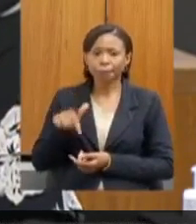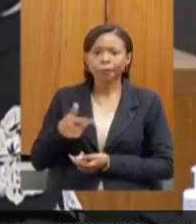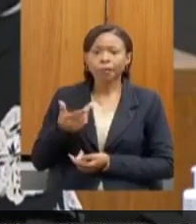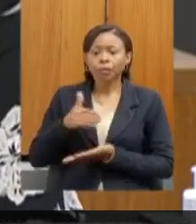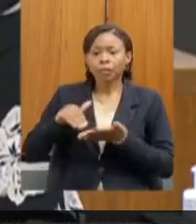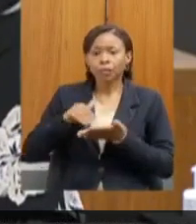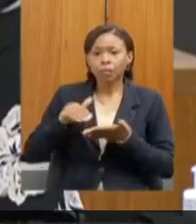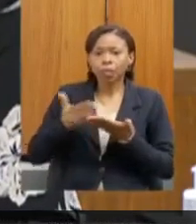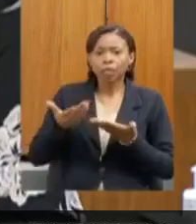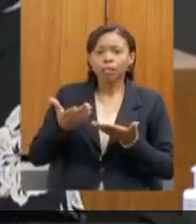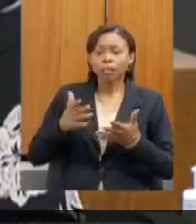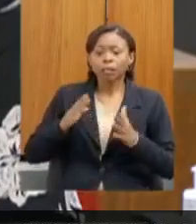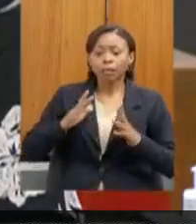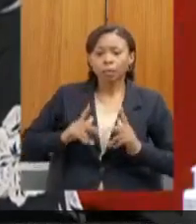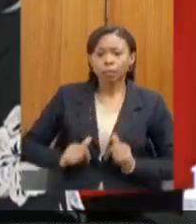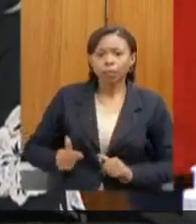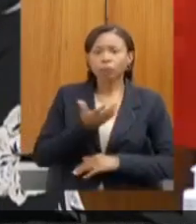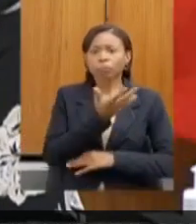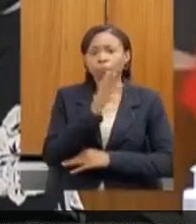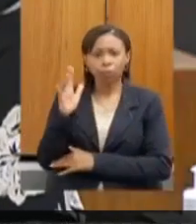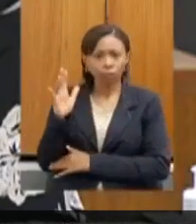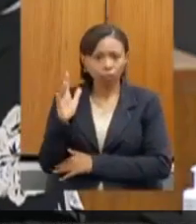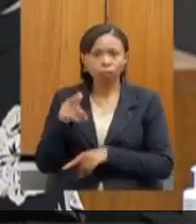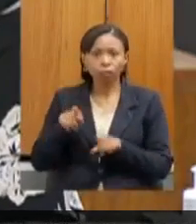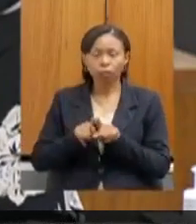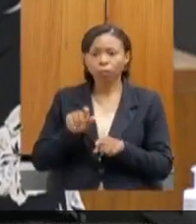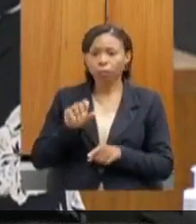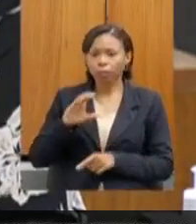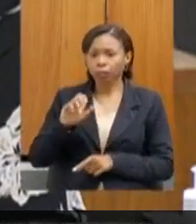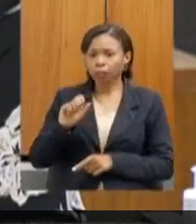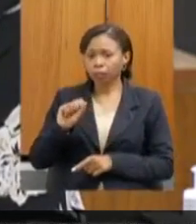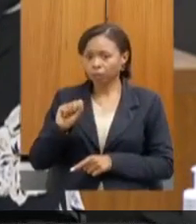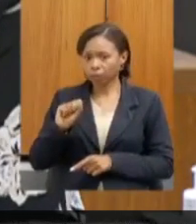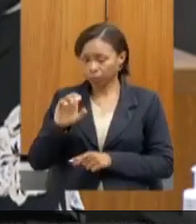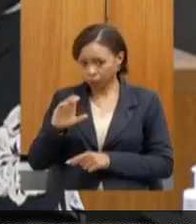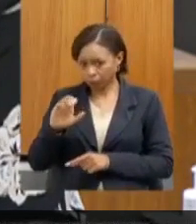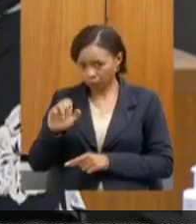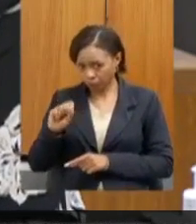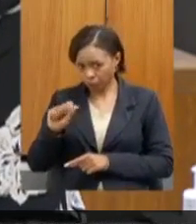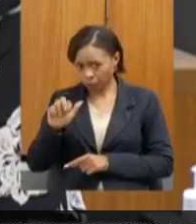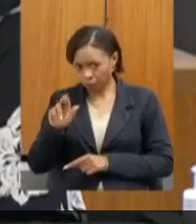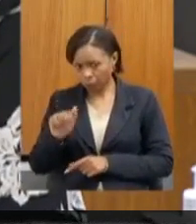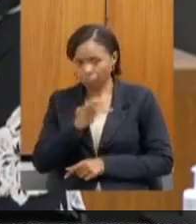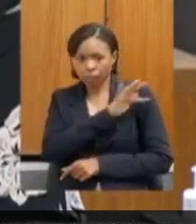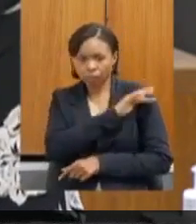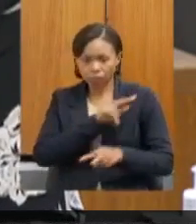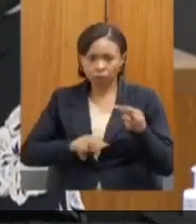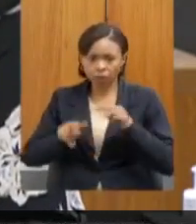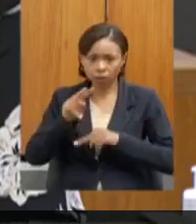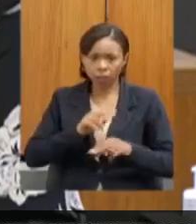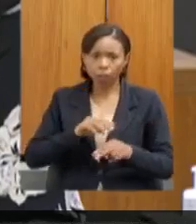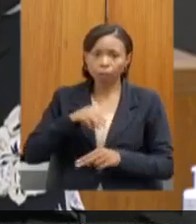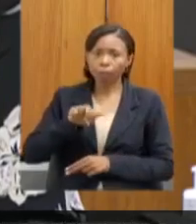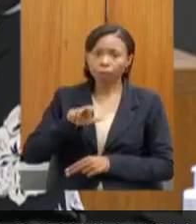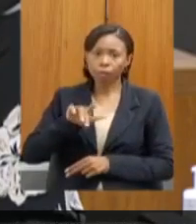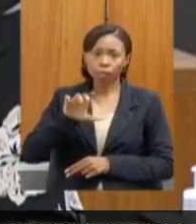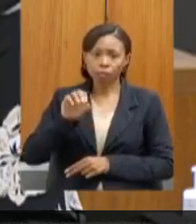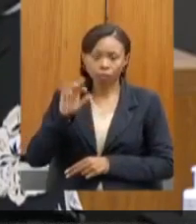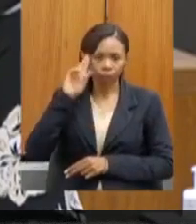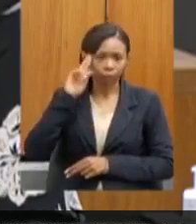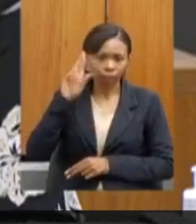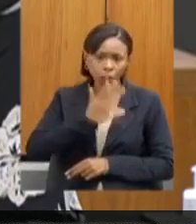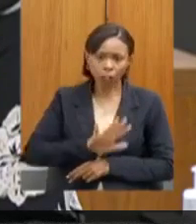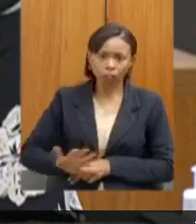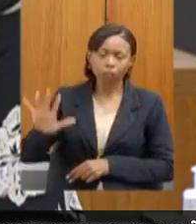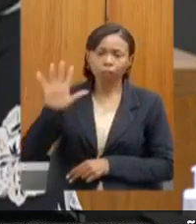ambiental, referenciar o César, nosso subsecretário de fiscalização, referenciar o Marcelo Fonseca, diretor-geral do